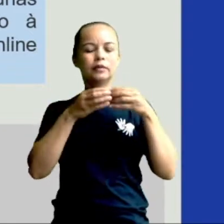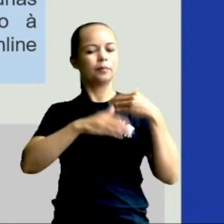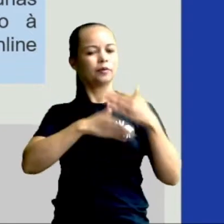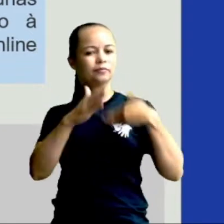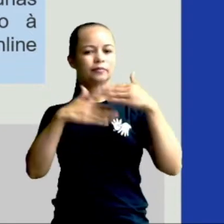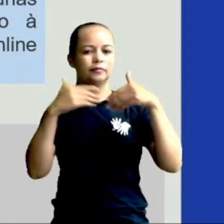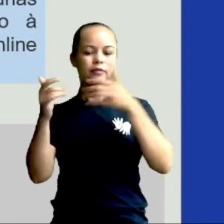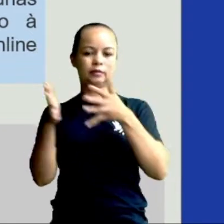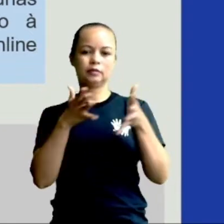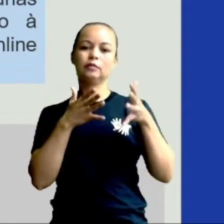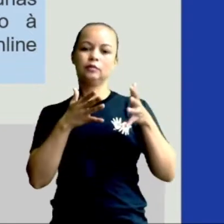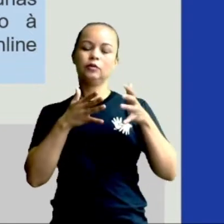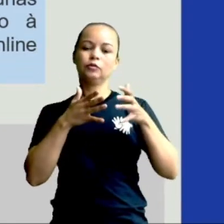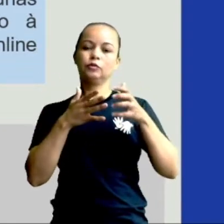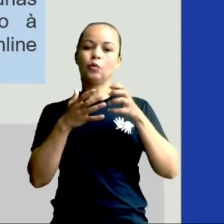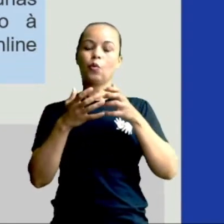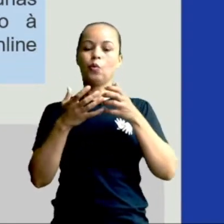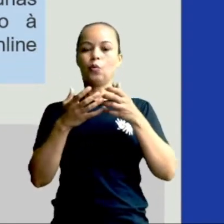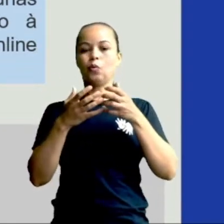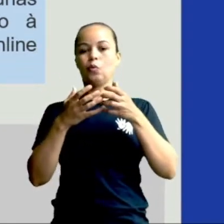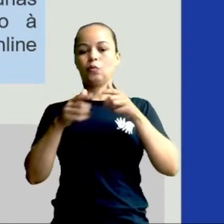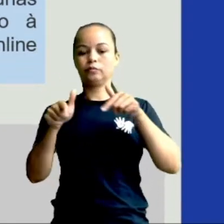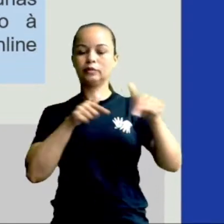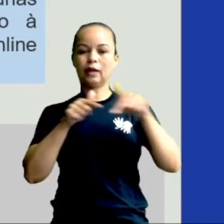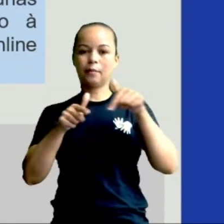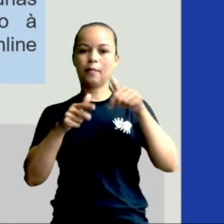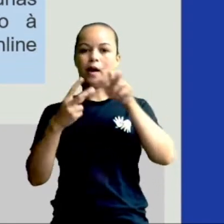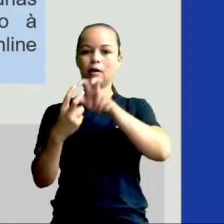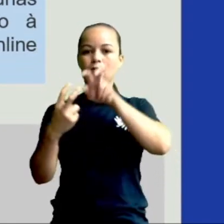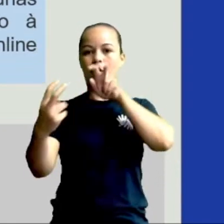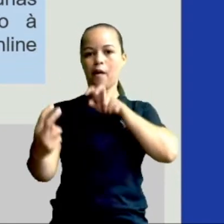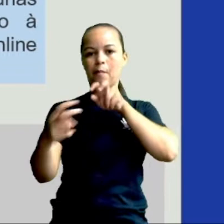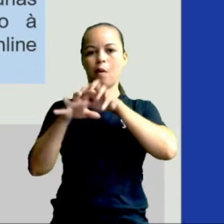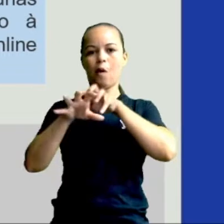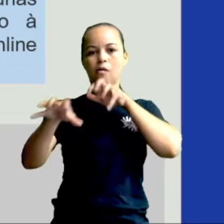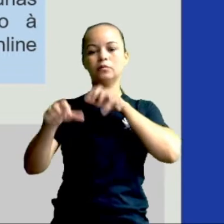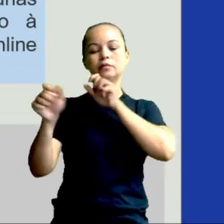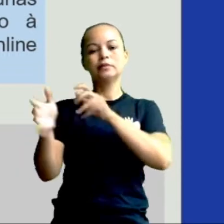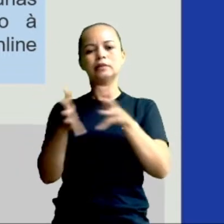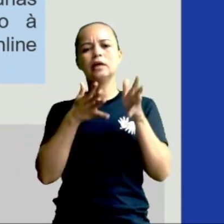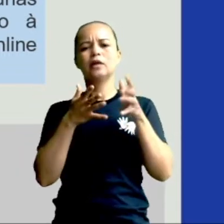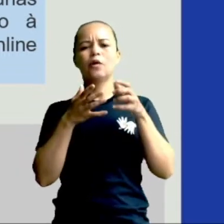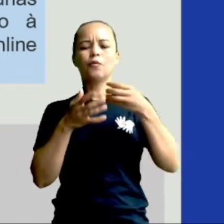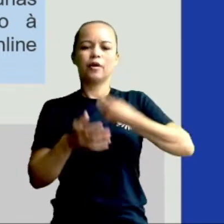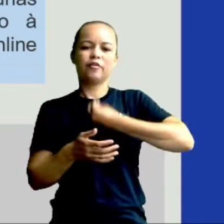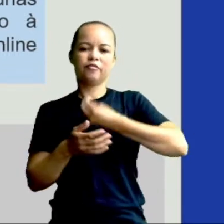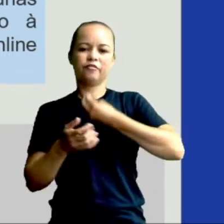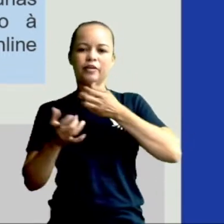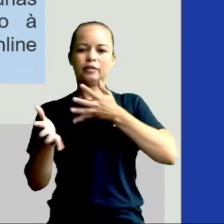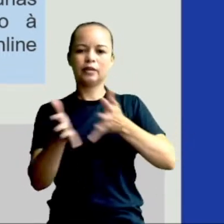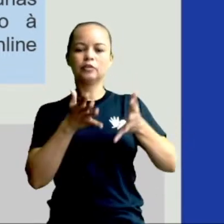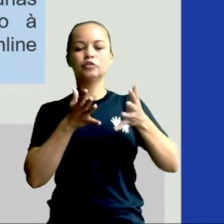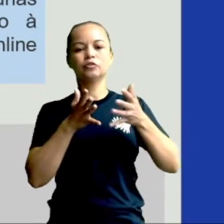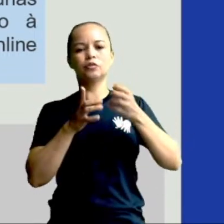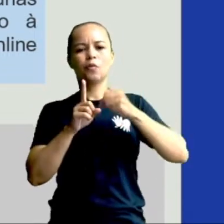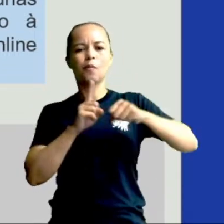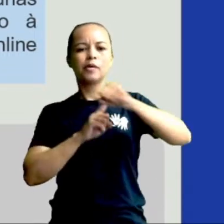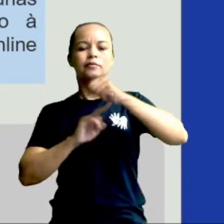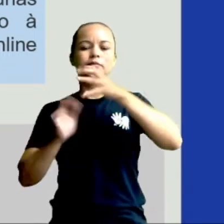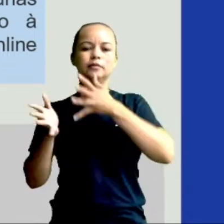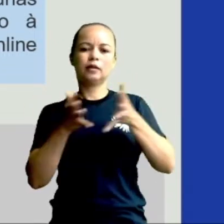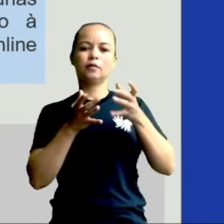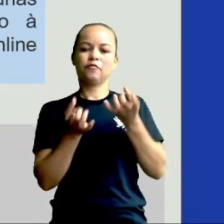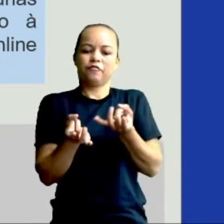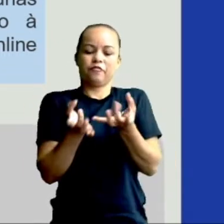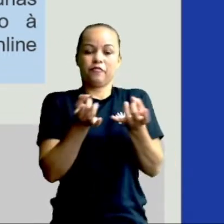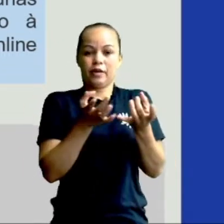durante o trabalho remoto. Negócios baseados em vendas presenciais começaram a operar por meios de vendas